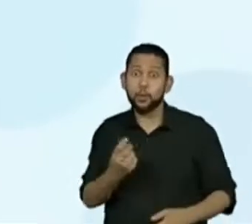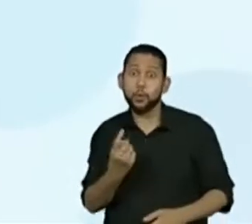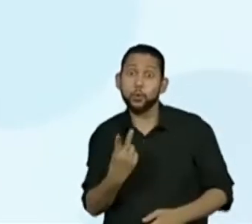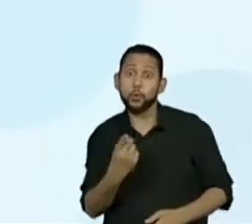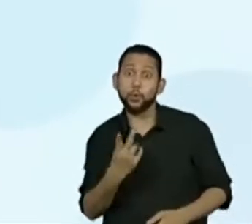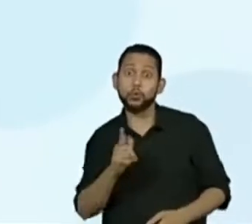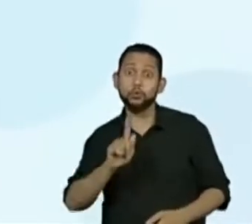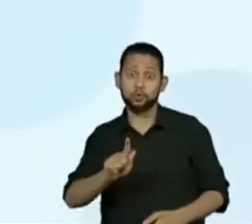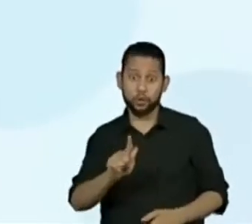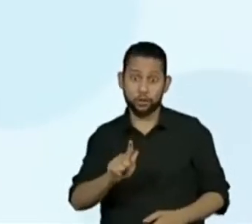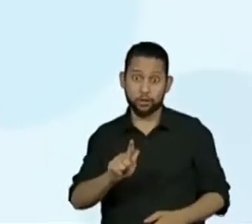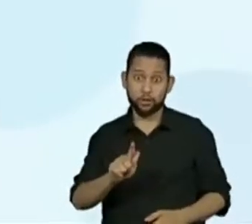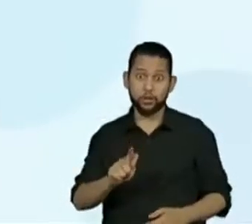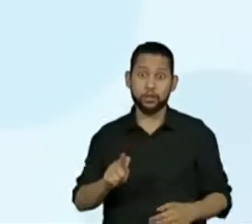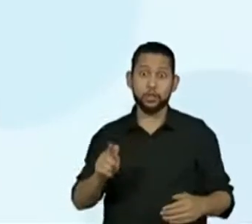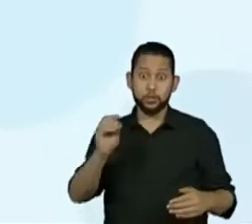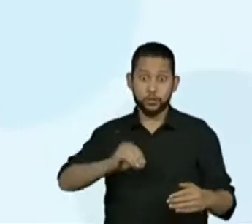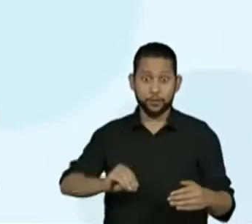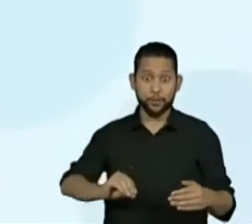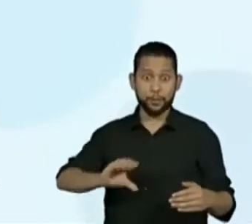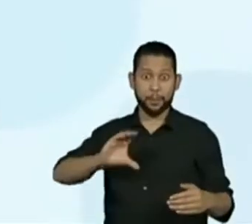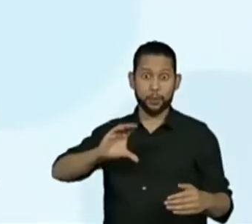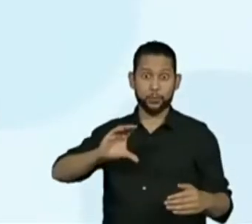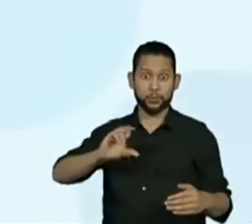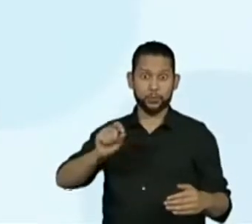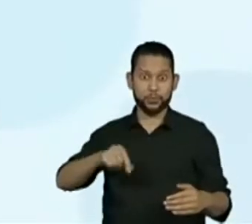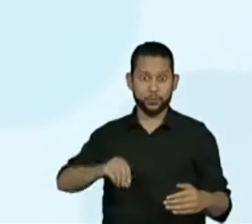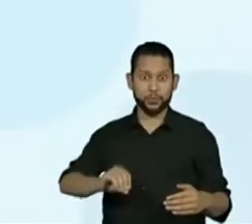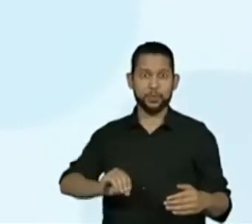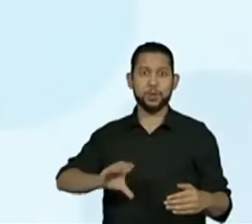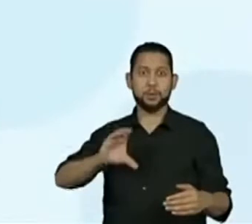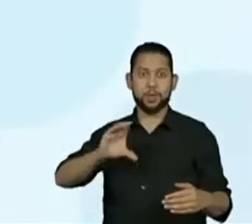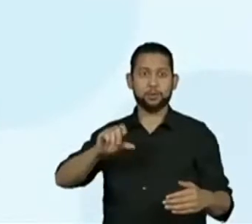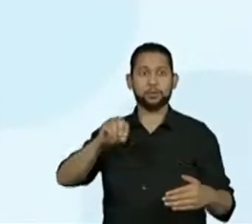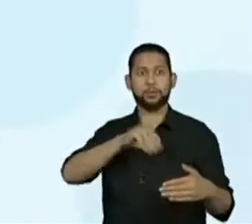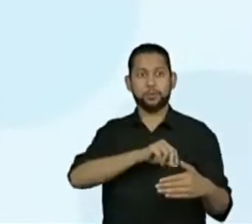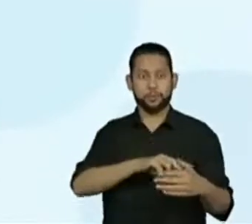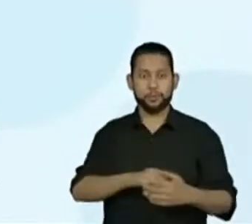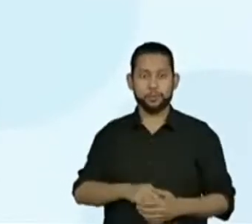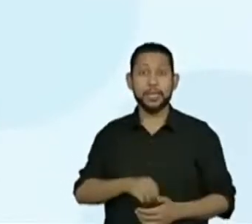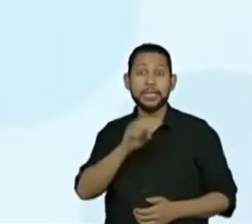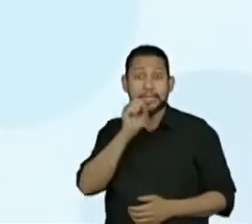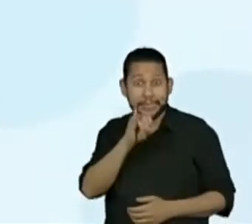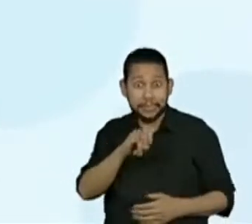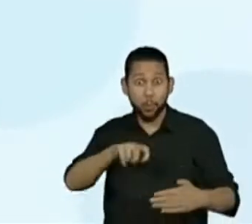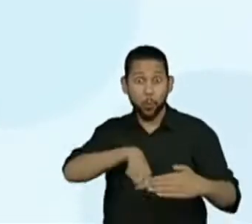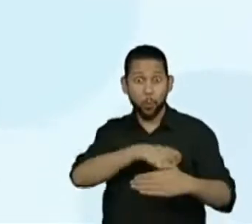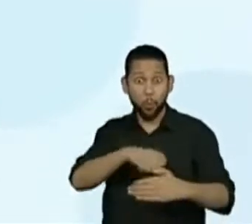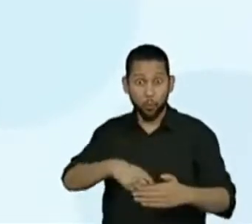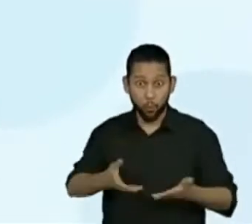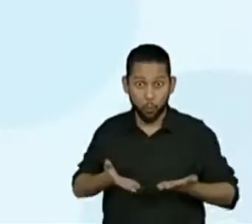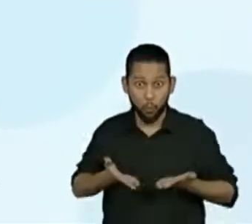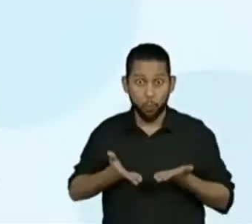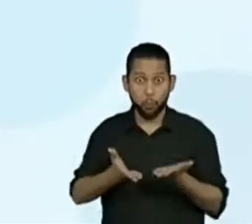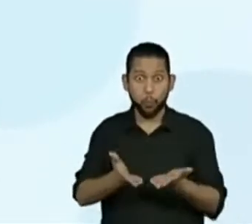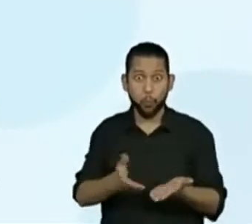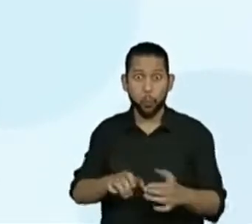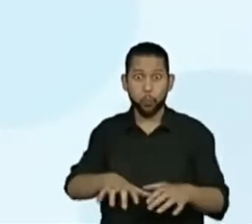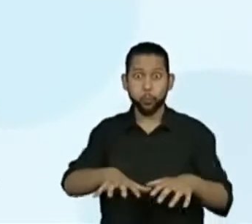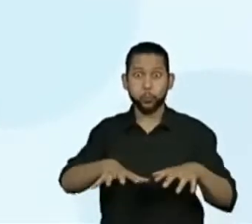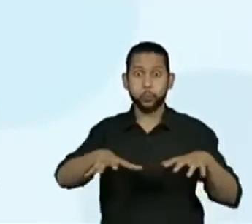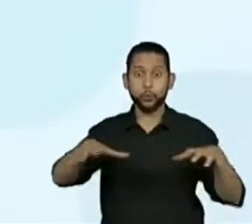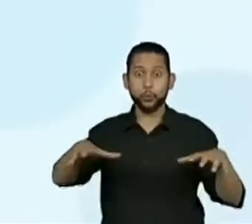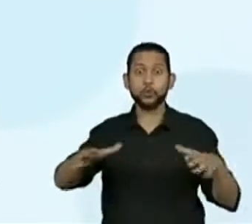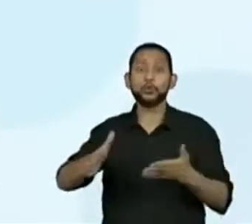O rendimento desse bolo bolo, são 24 pedaços.